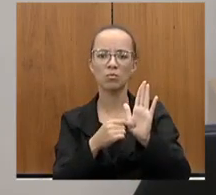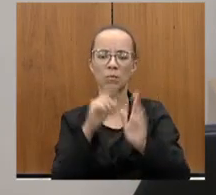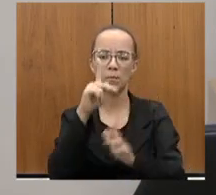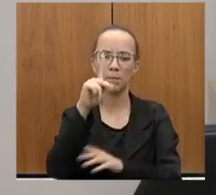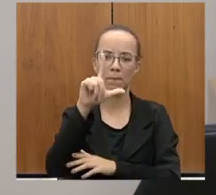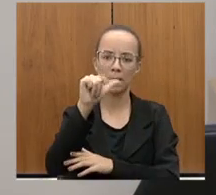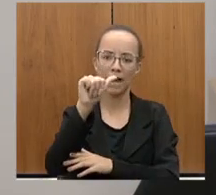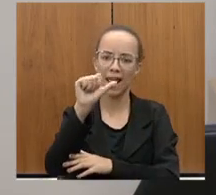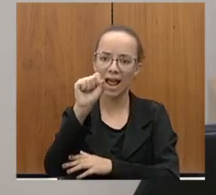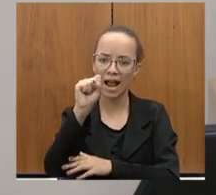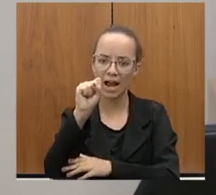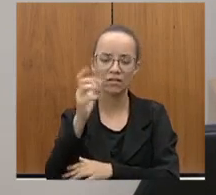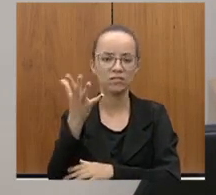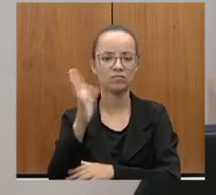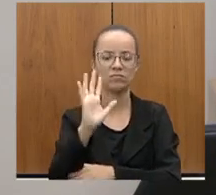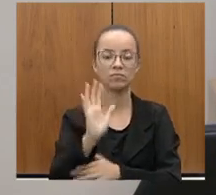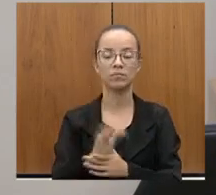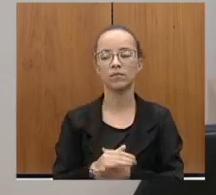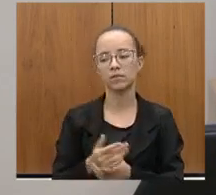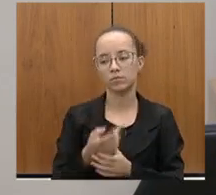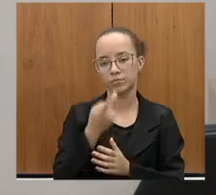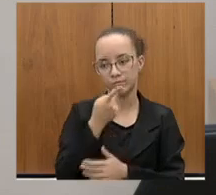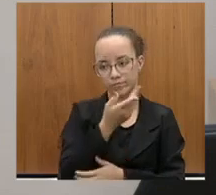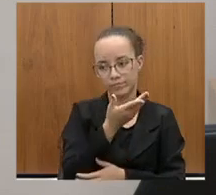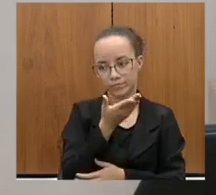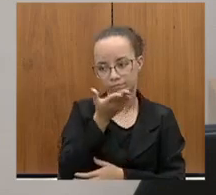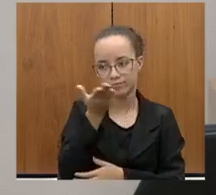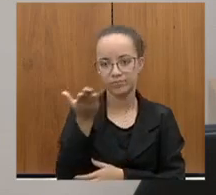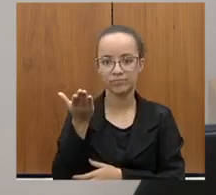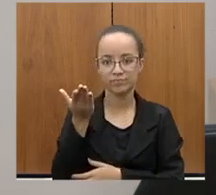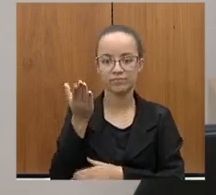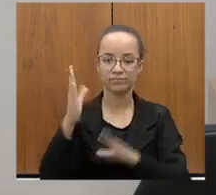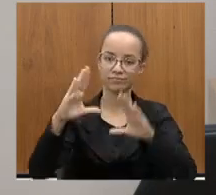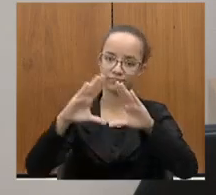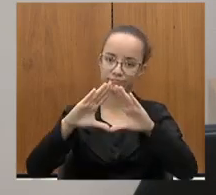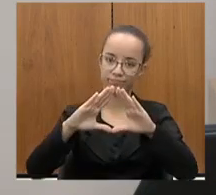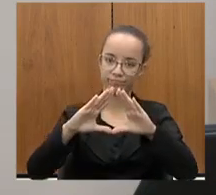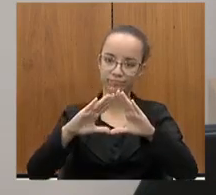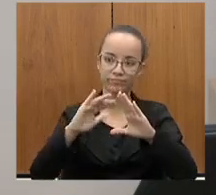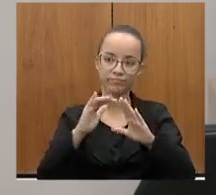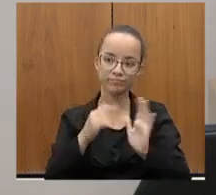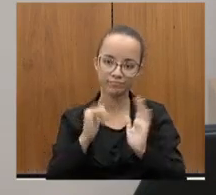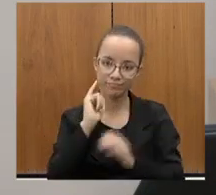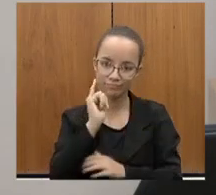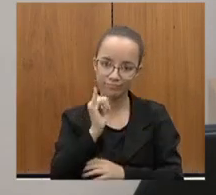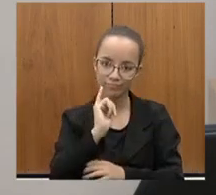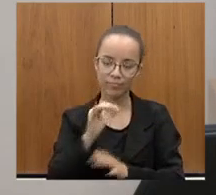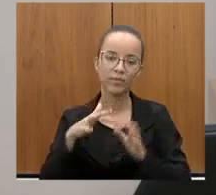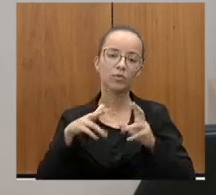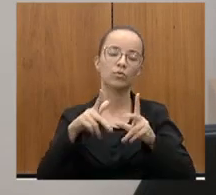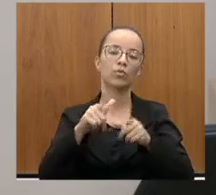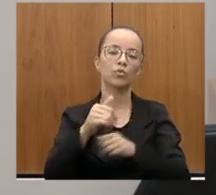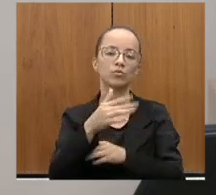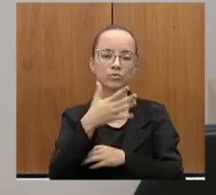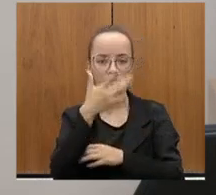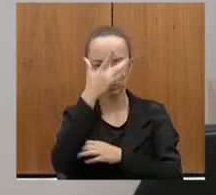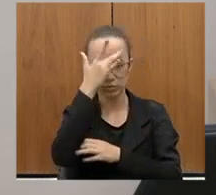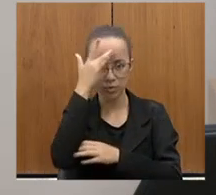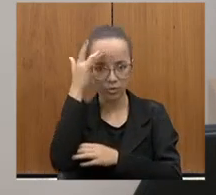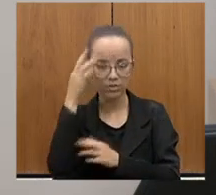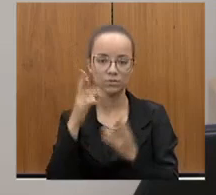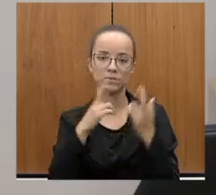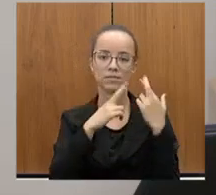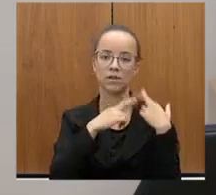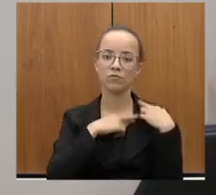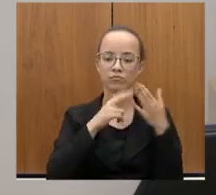é uma palavra para a Assembleia Legislativa, para todos os ferroviaristas, ferroviários do